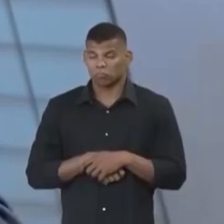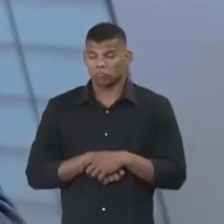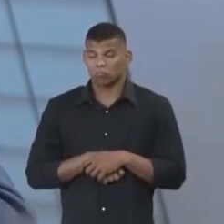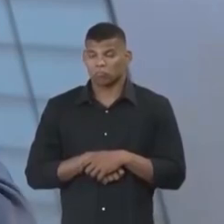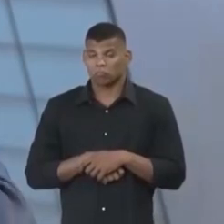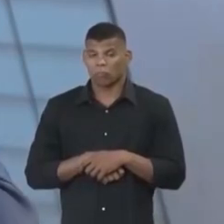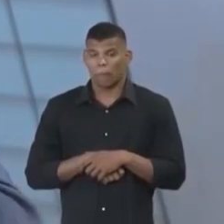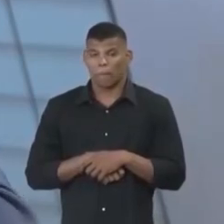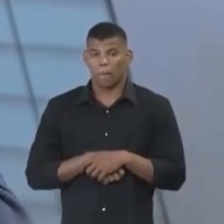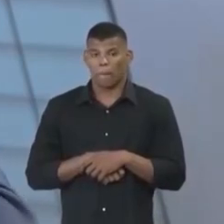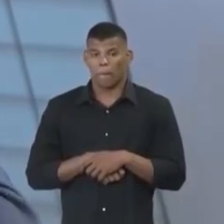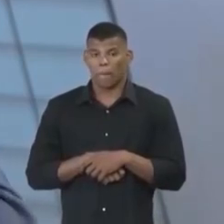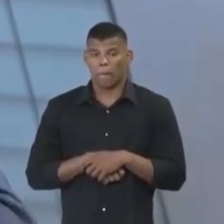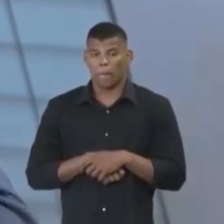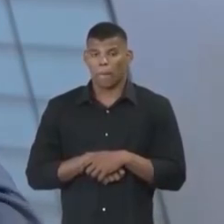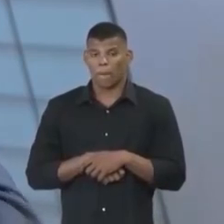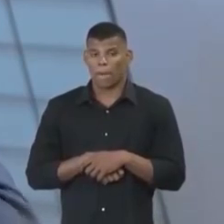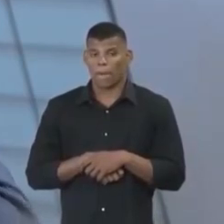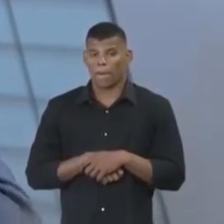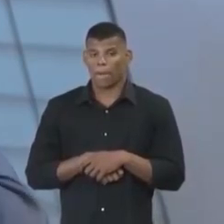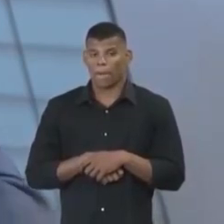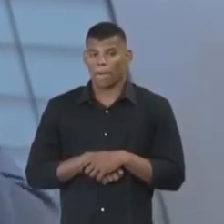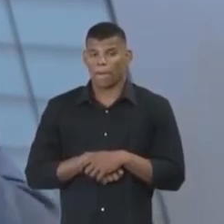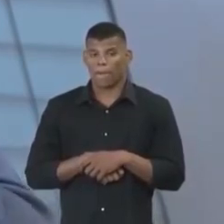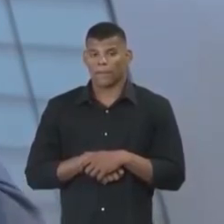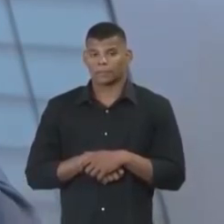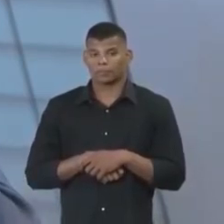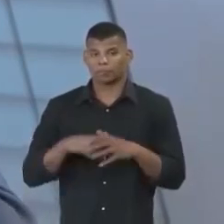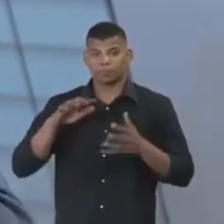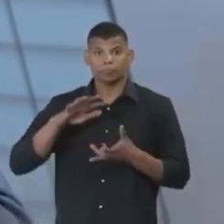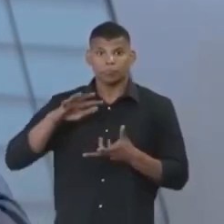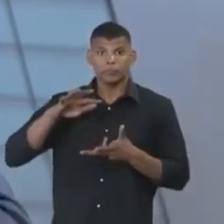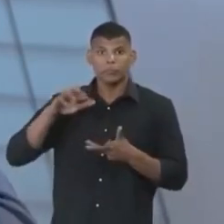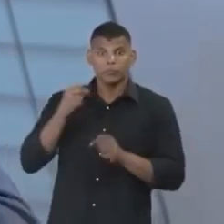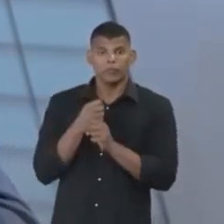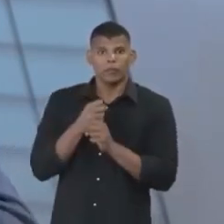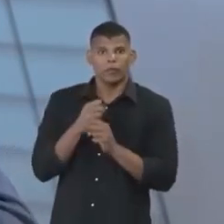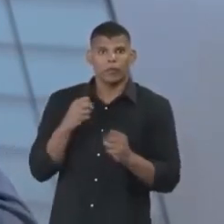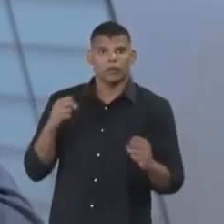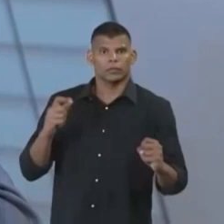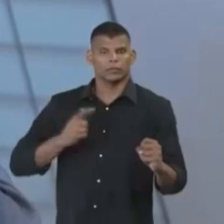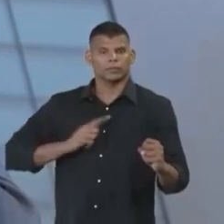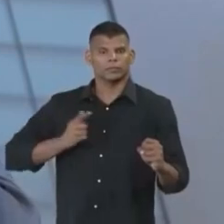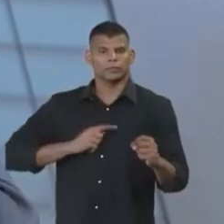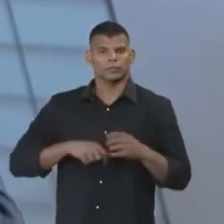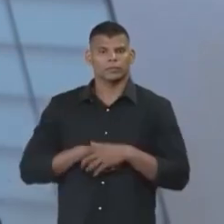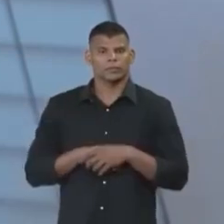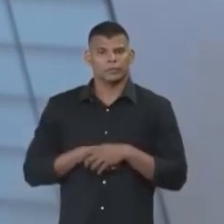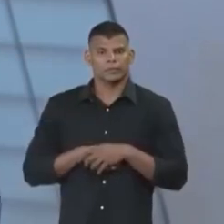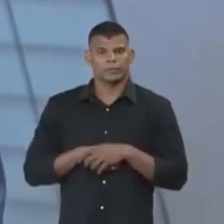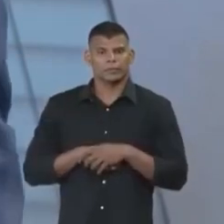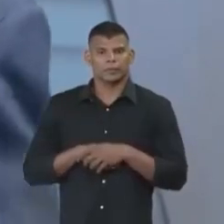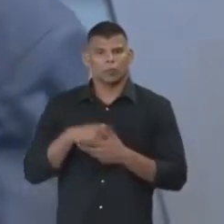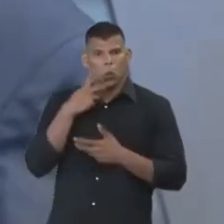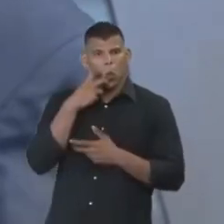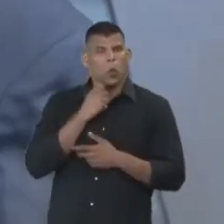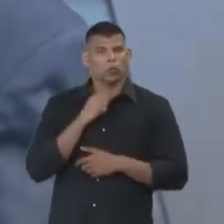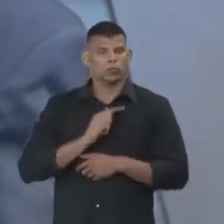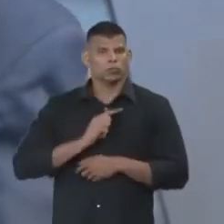uma coisa, e isso está no mundo, está crescendo, porque isso dá dinheiro.